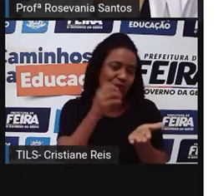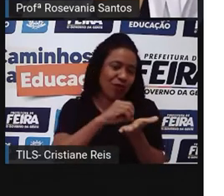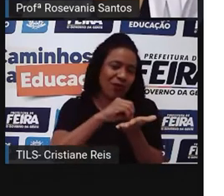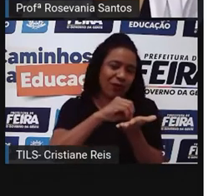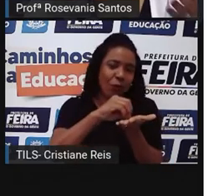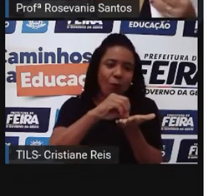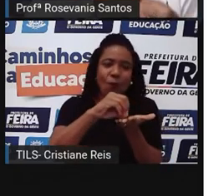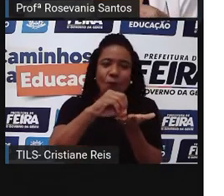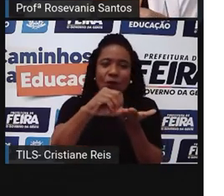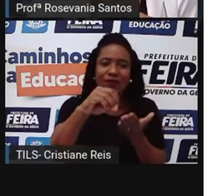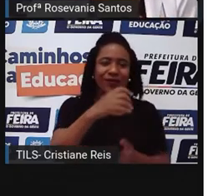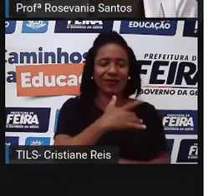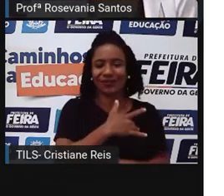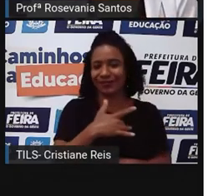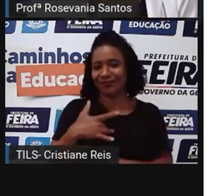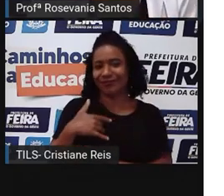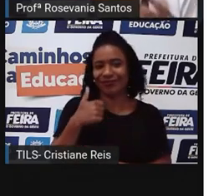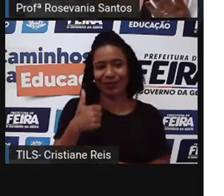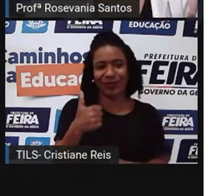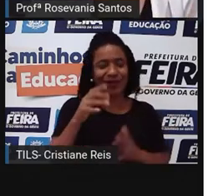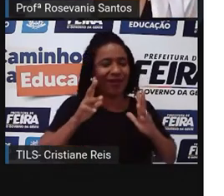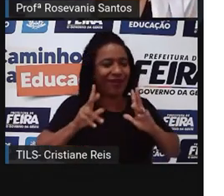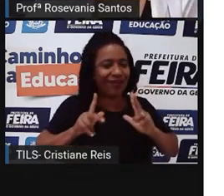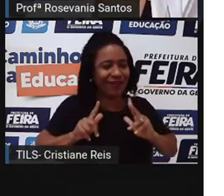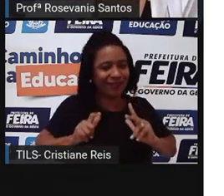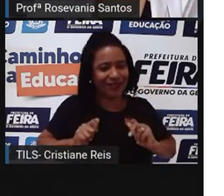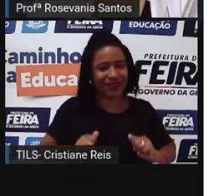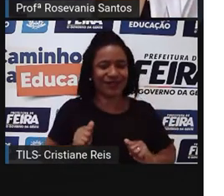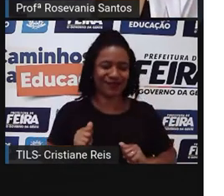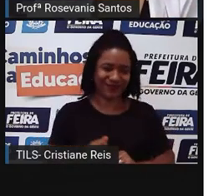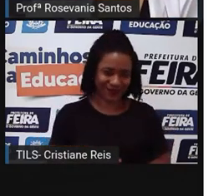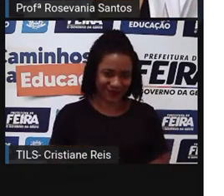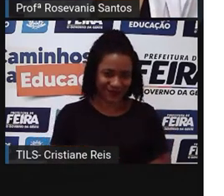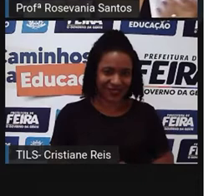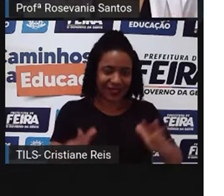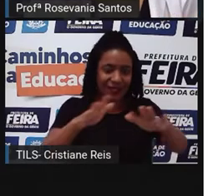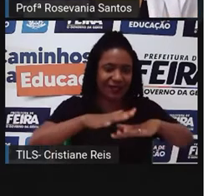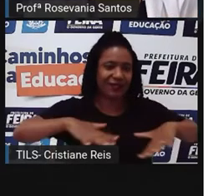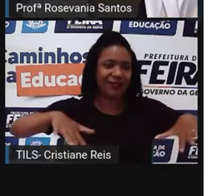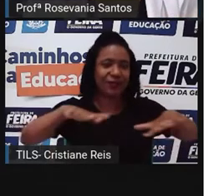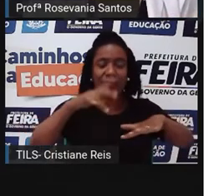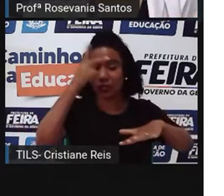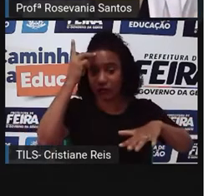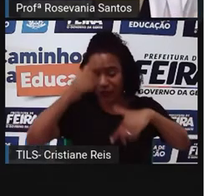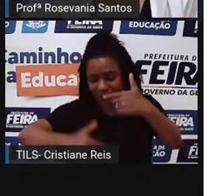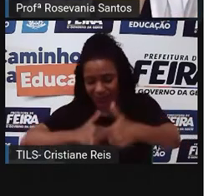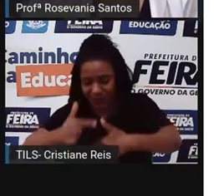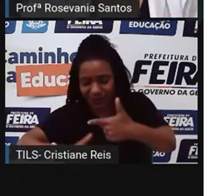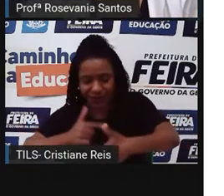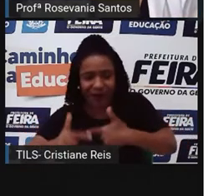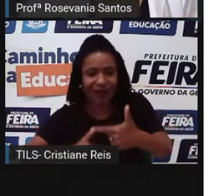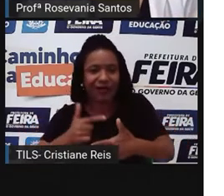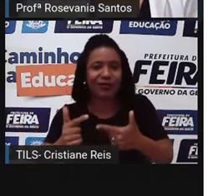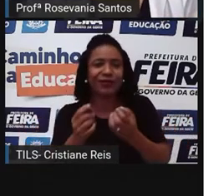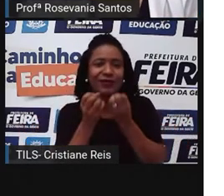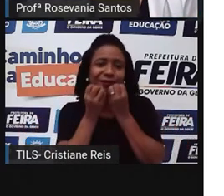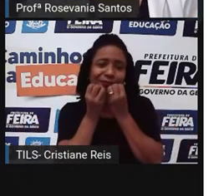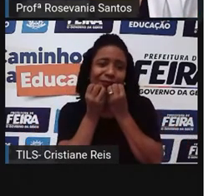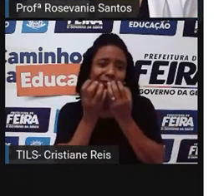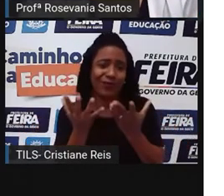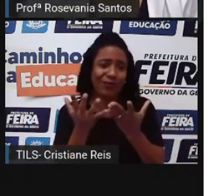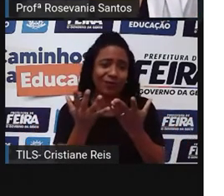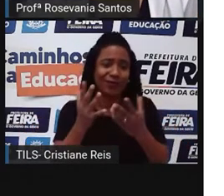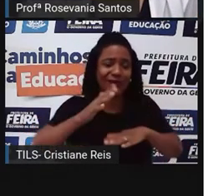saudáveis. Tanto para a sua saúde, quanto também para o ambiente e para os trabalhadores que vão estar ali, né? Então, essa